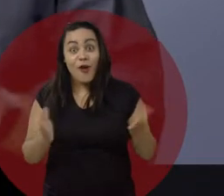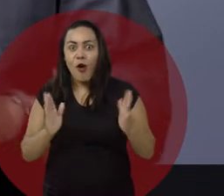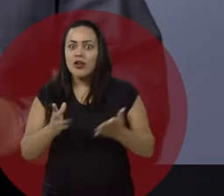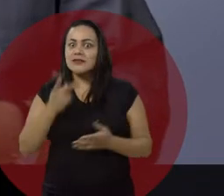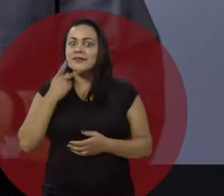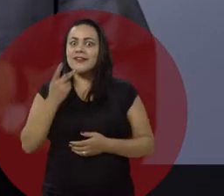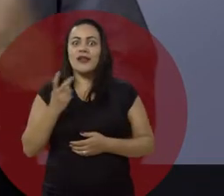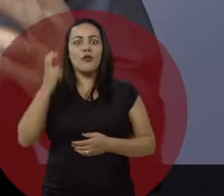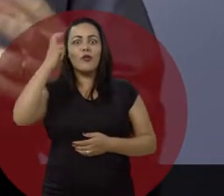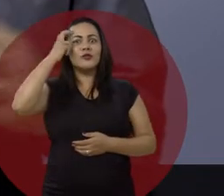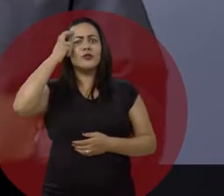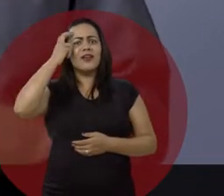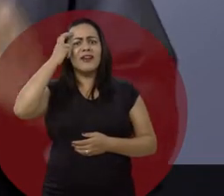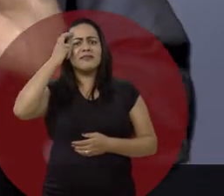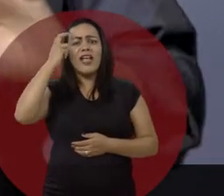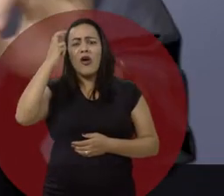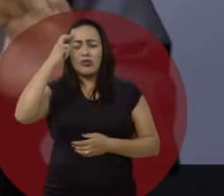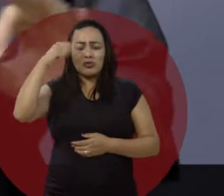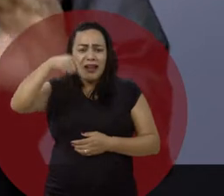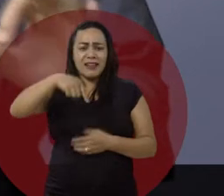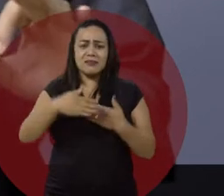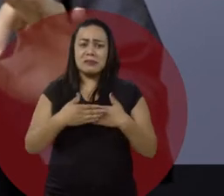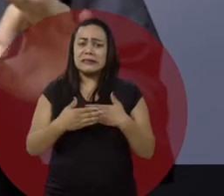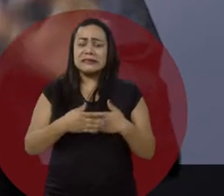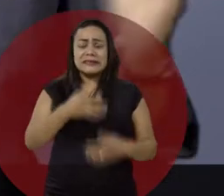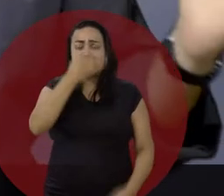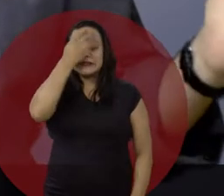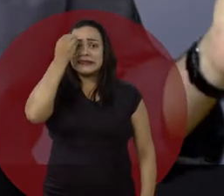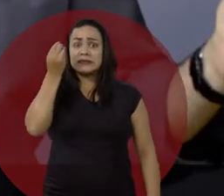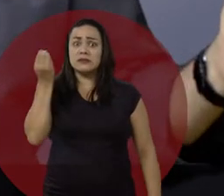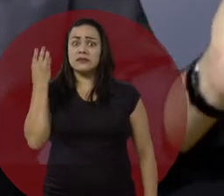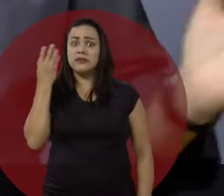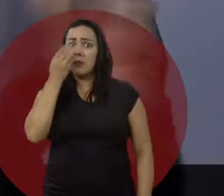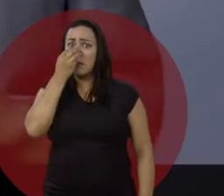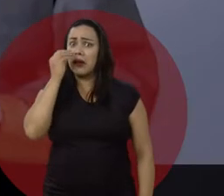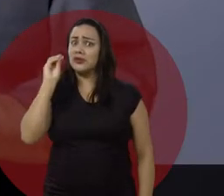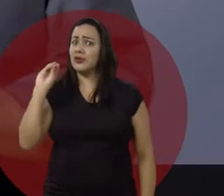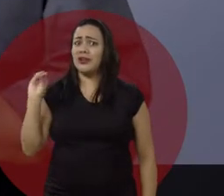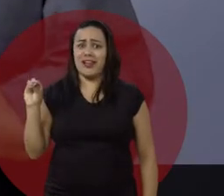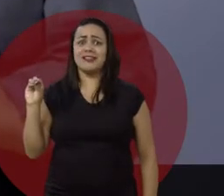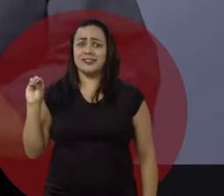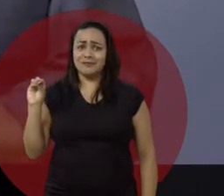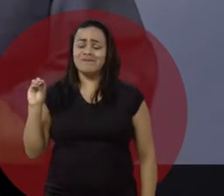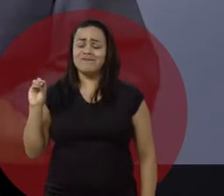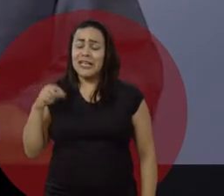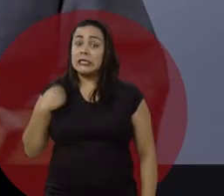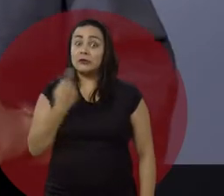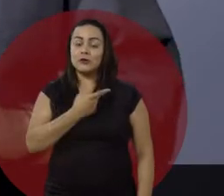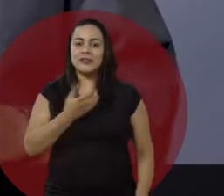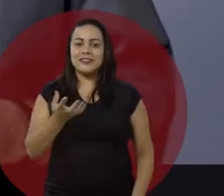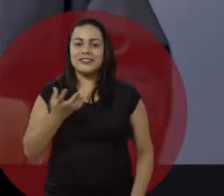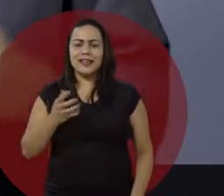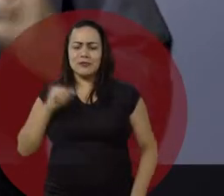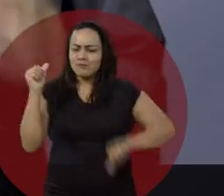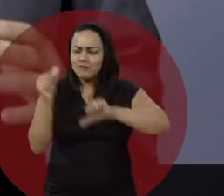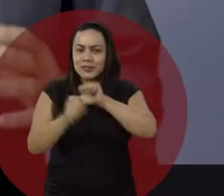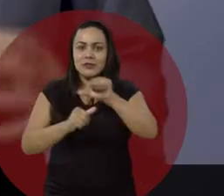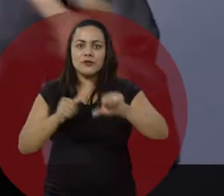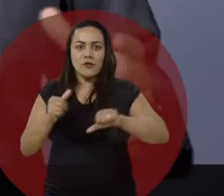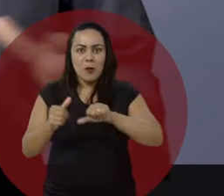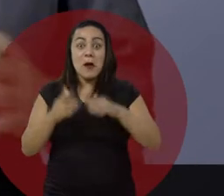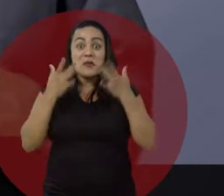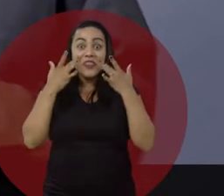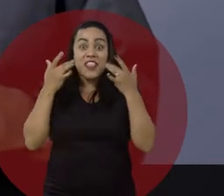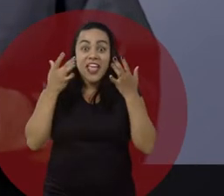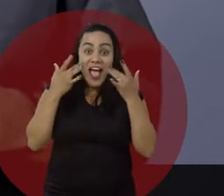falar de cultura. A cultura em Ribeirão Preto está completamente esquecida, abandonada. Vamos reconstruir o teatro de arena e sua